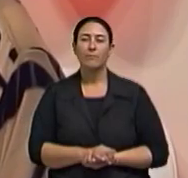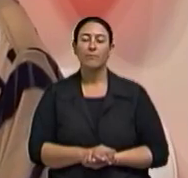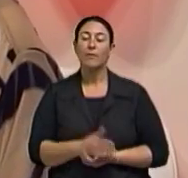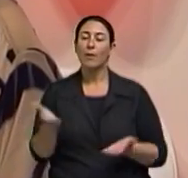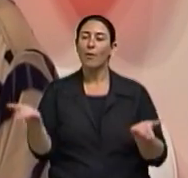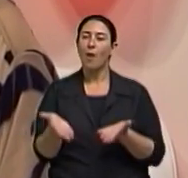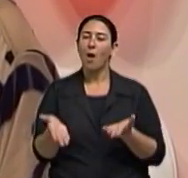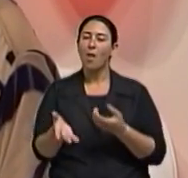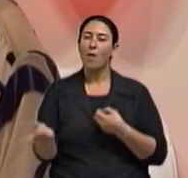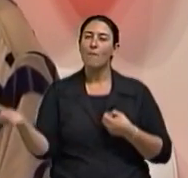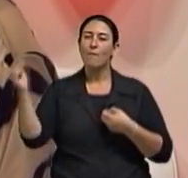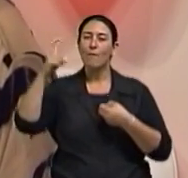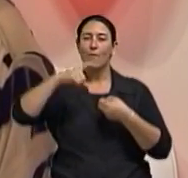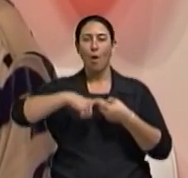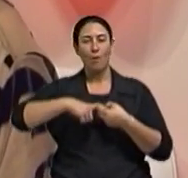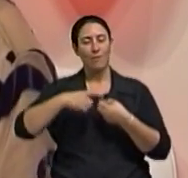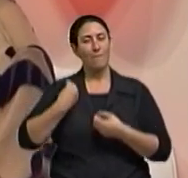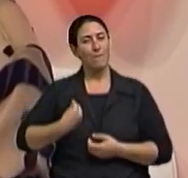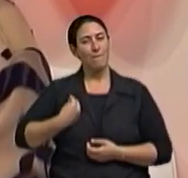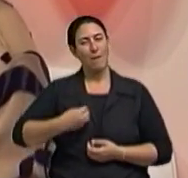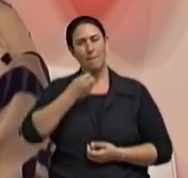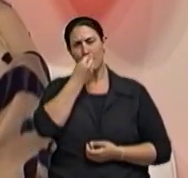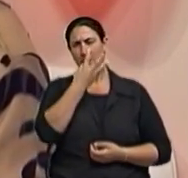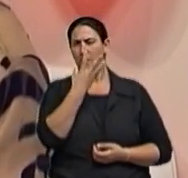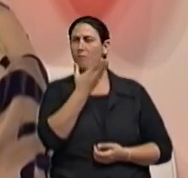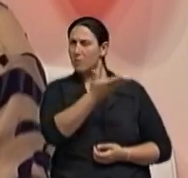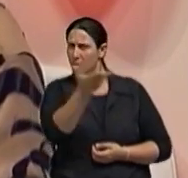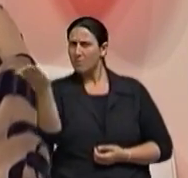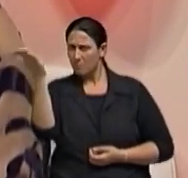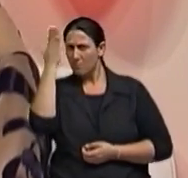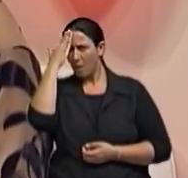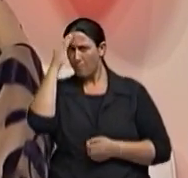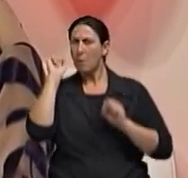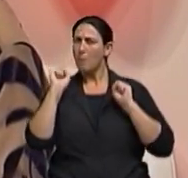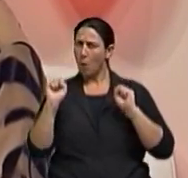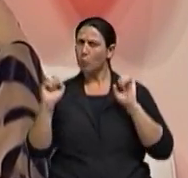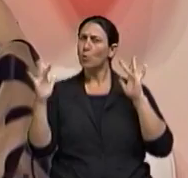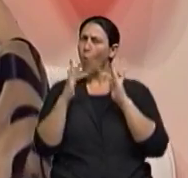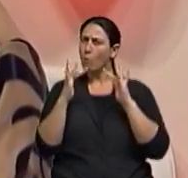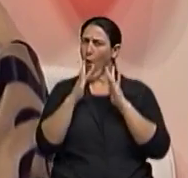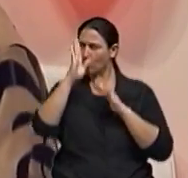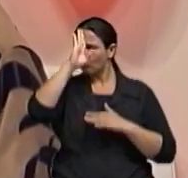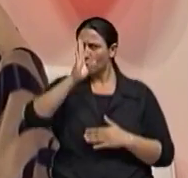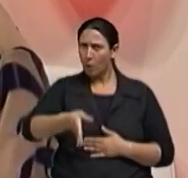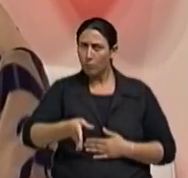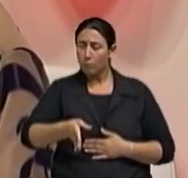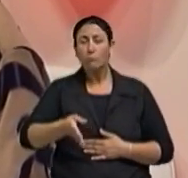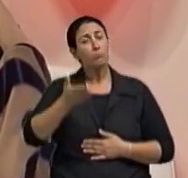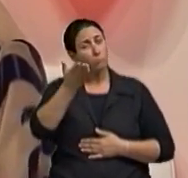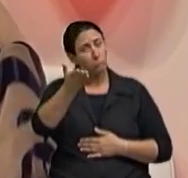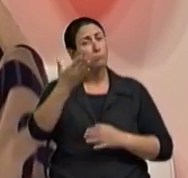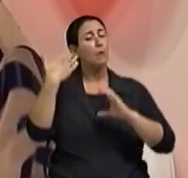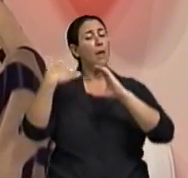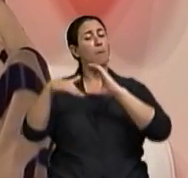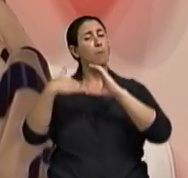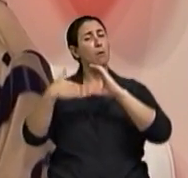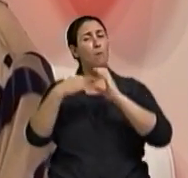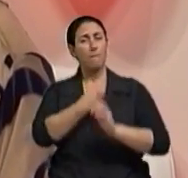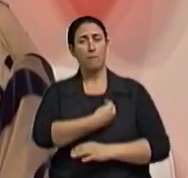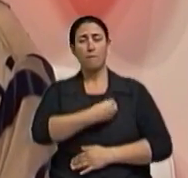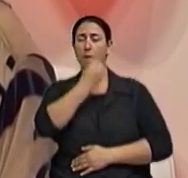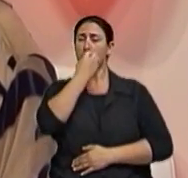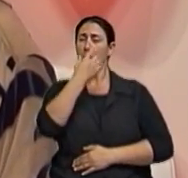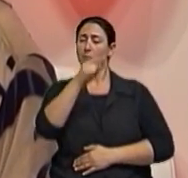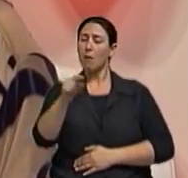Estamos de volta com o Viva Bem e você sabe que pode ter uma conexão direta com a gente através do nosso e-mail vivabem